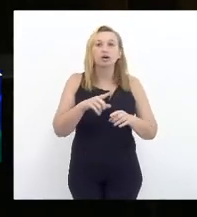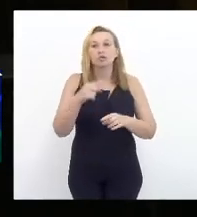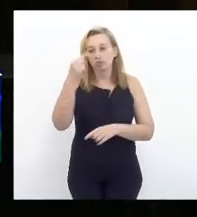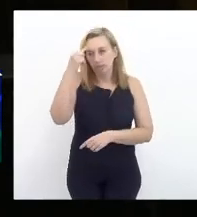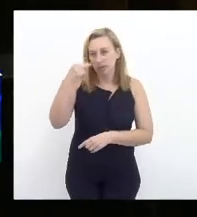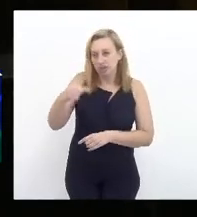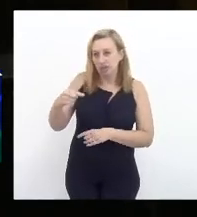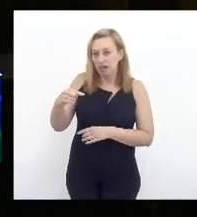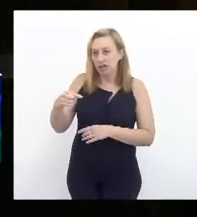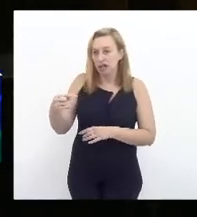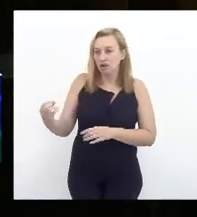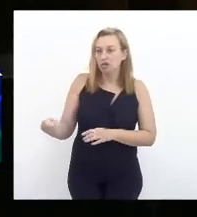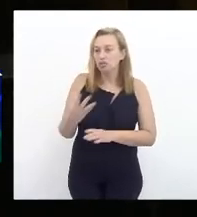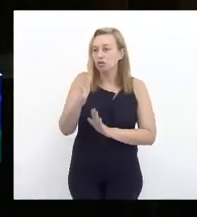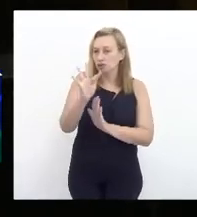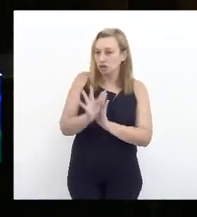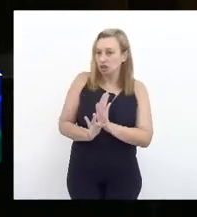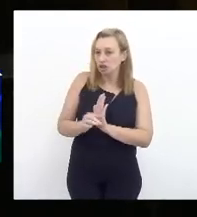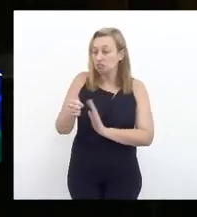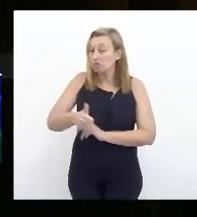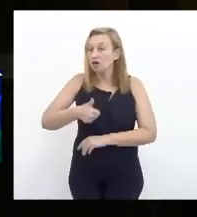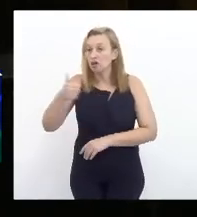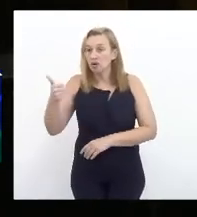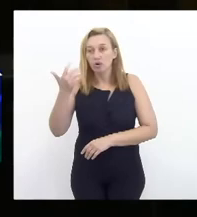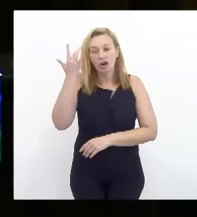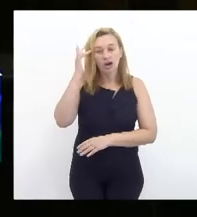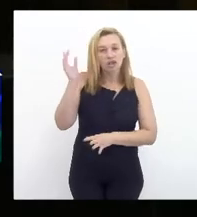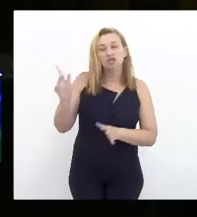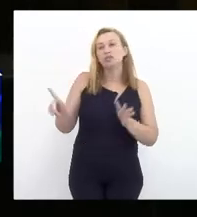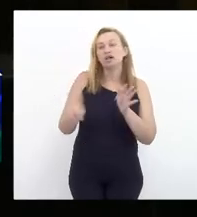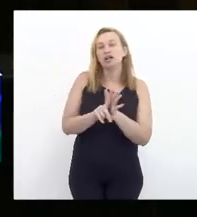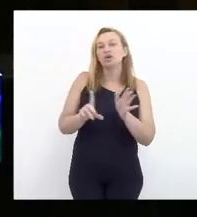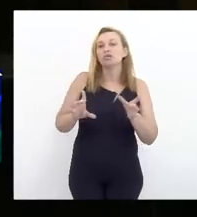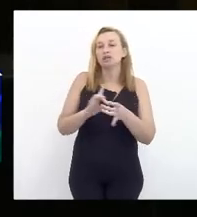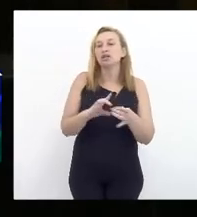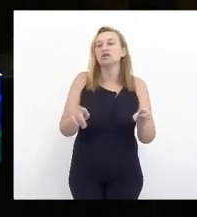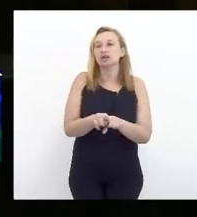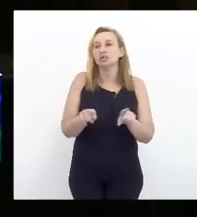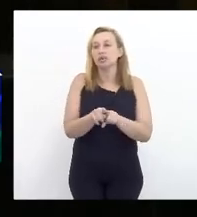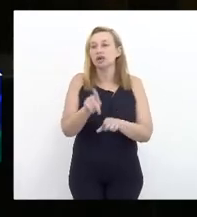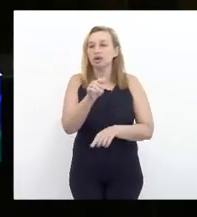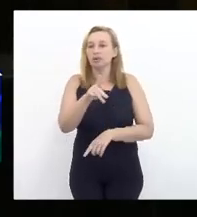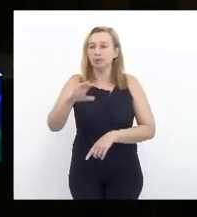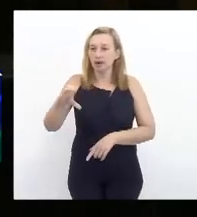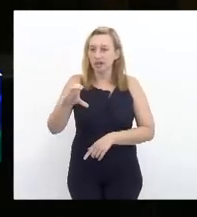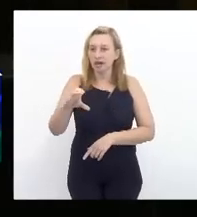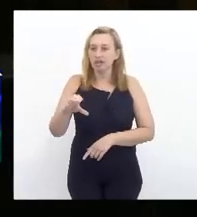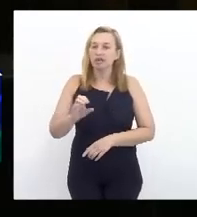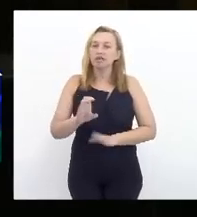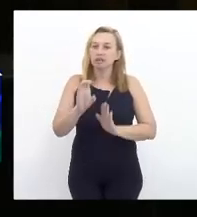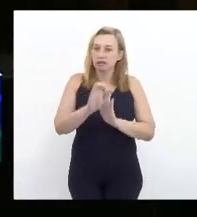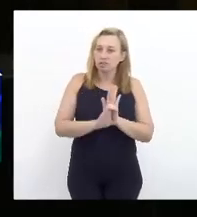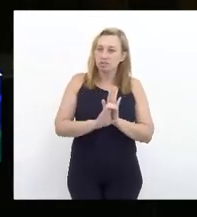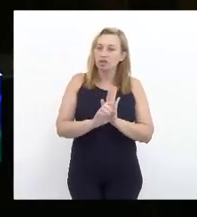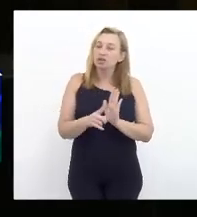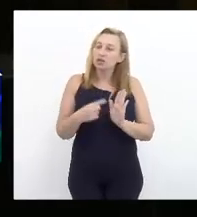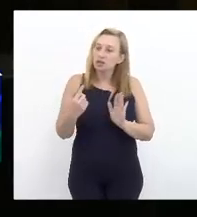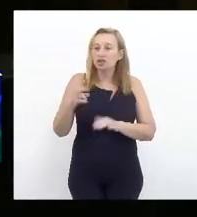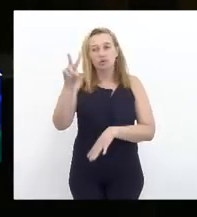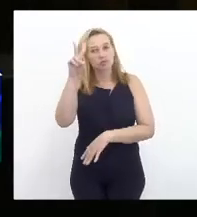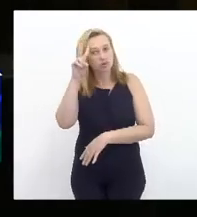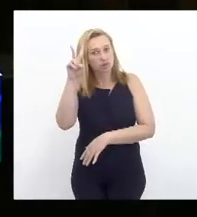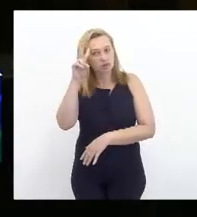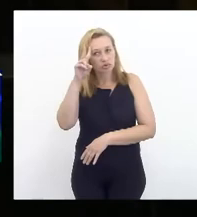versão que ela acha melhor para a lei complementar e para a PEC, sobre as emendas, para que a gente, na segunda,